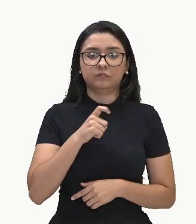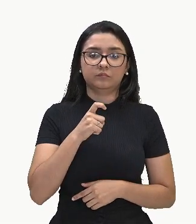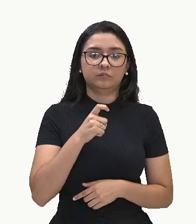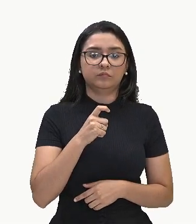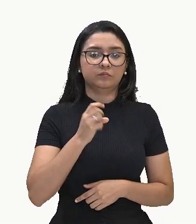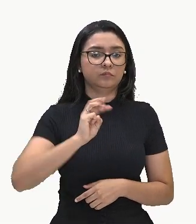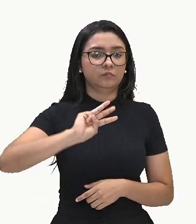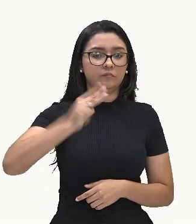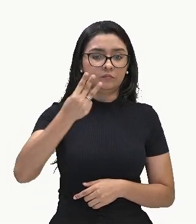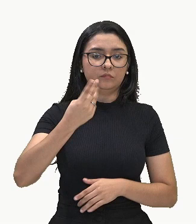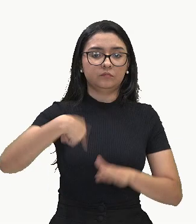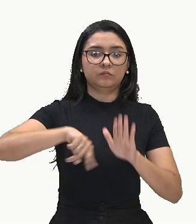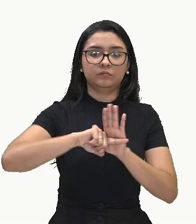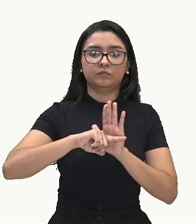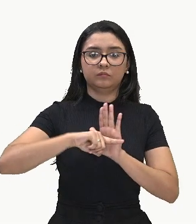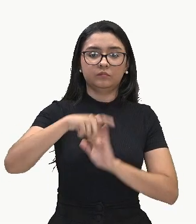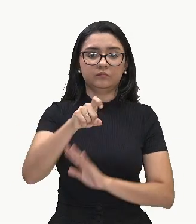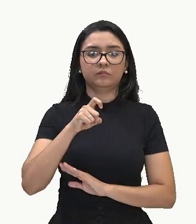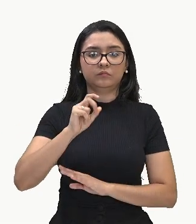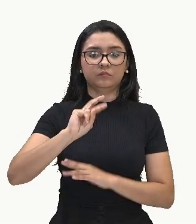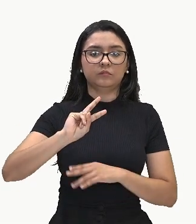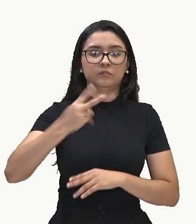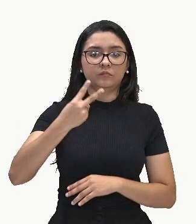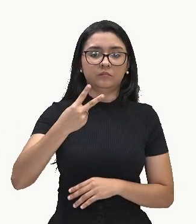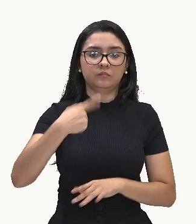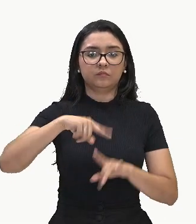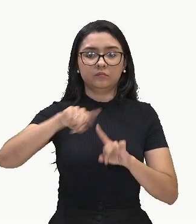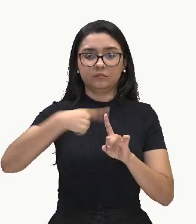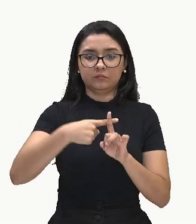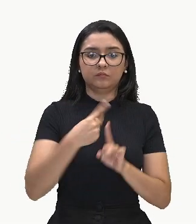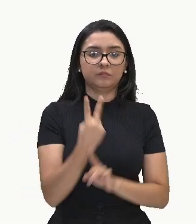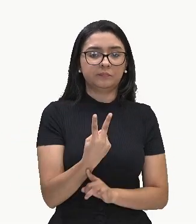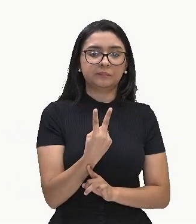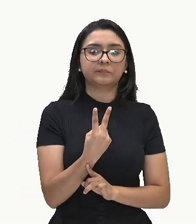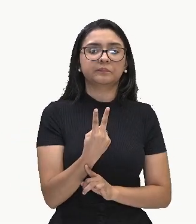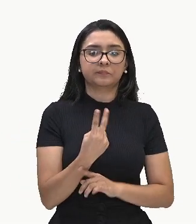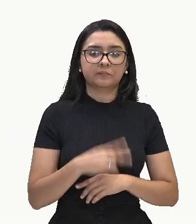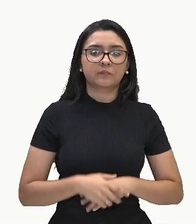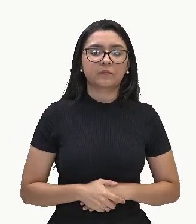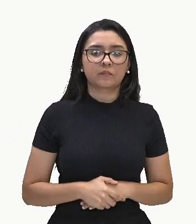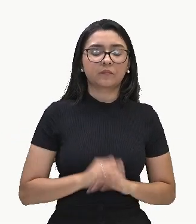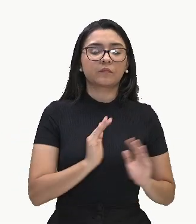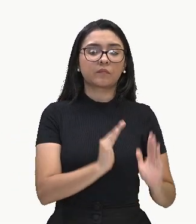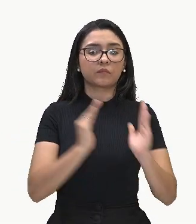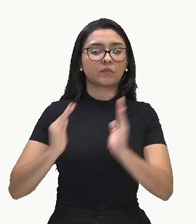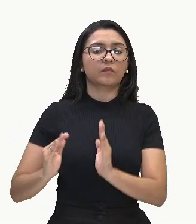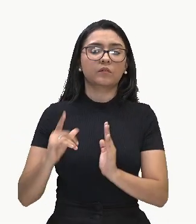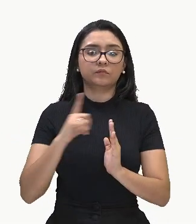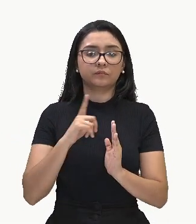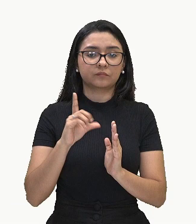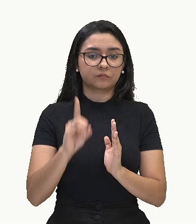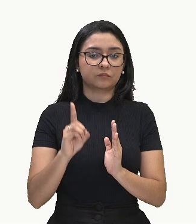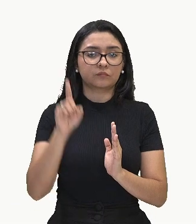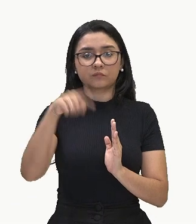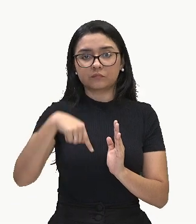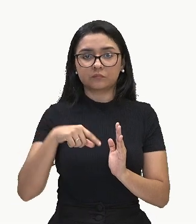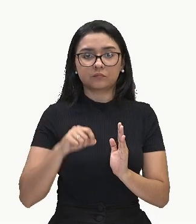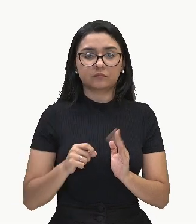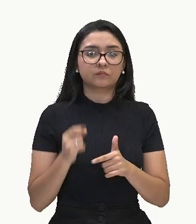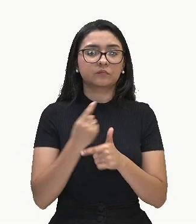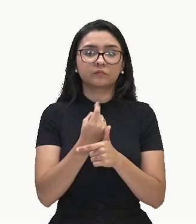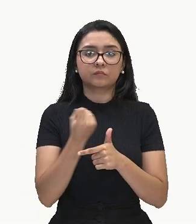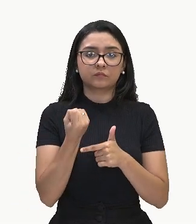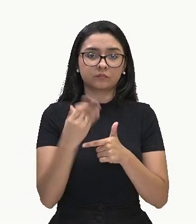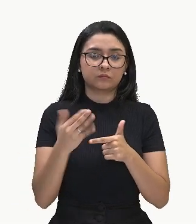menos X² mais 2. E o nosso D de X, que é o nosso divisor,